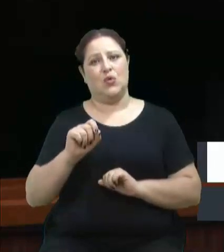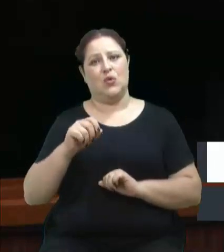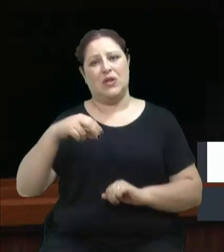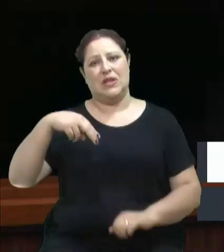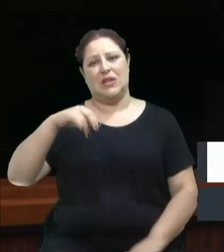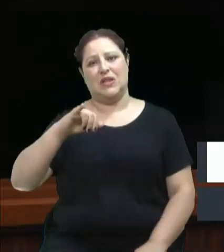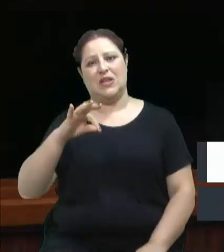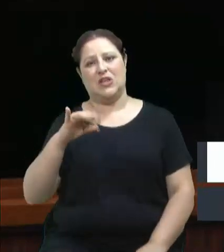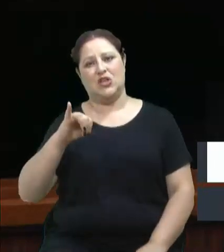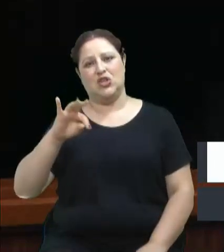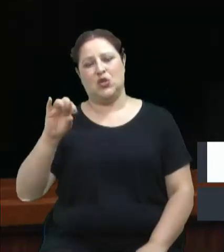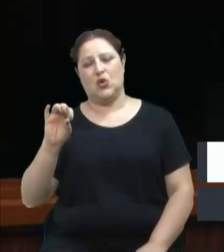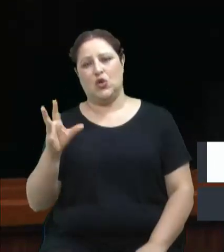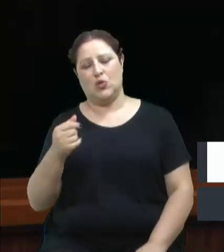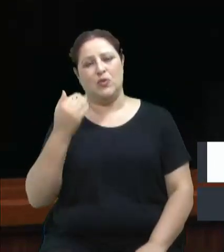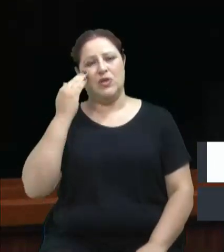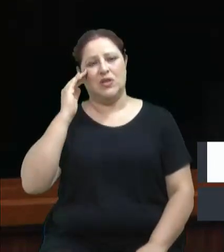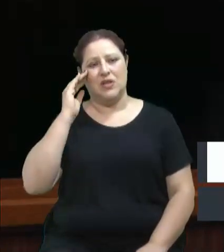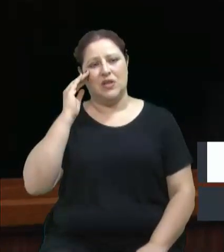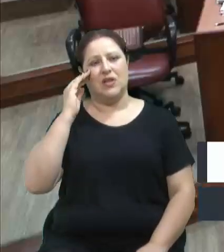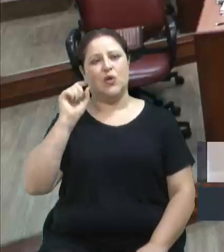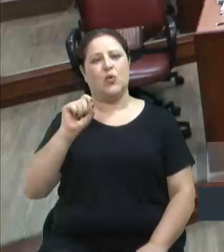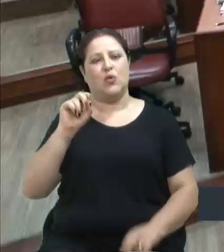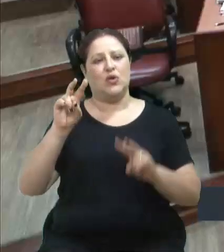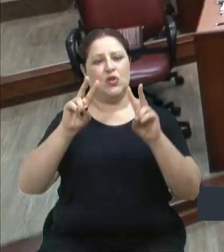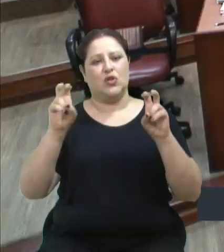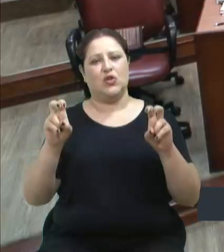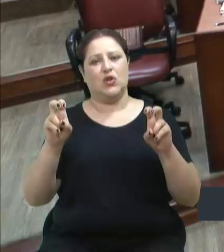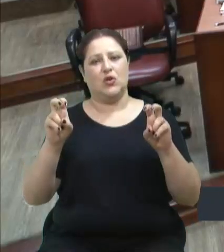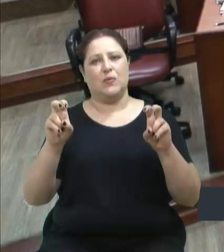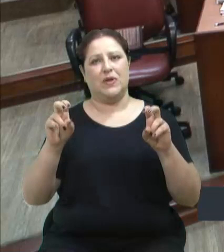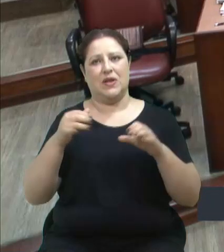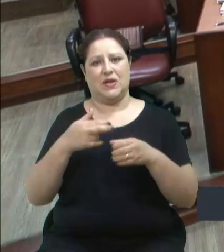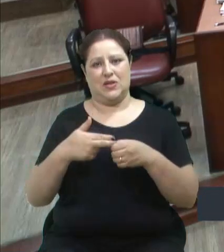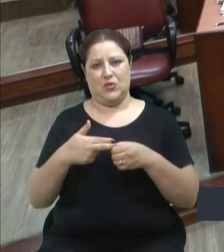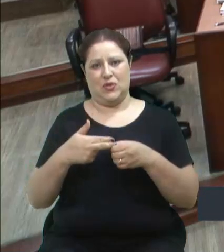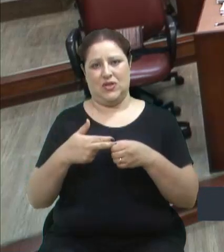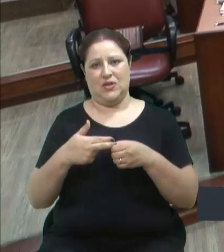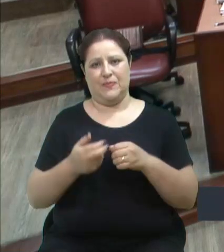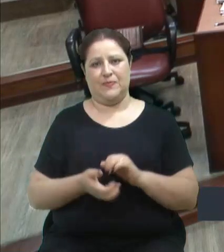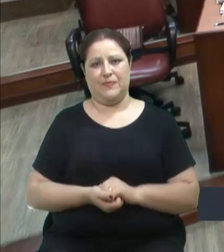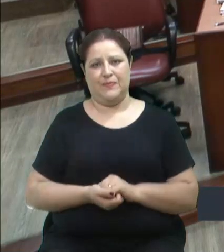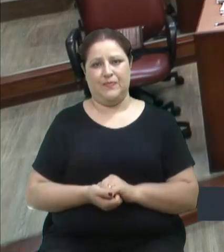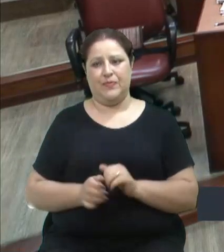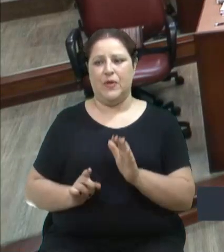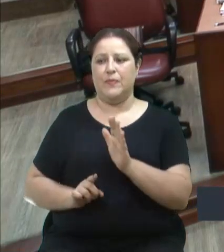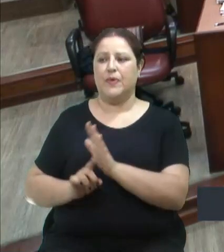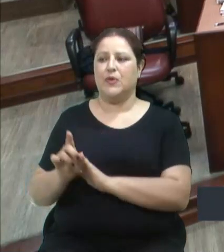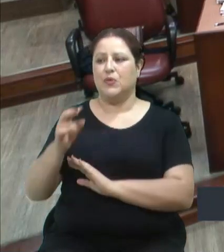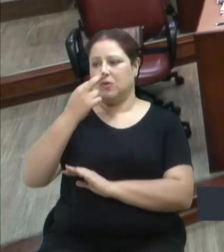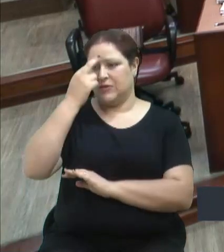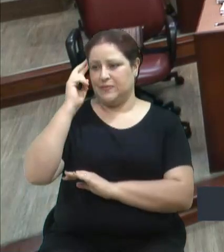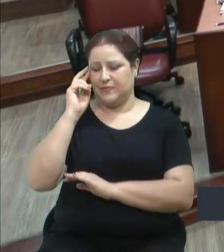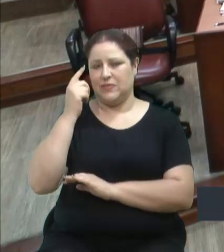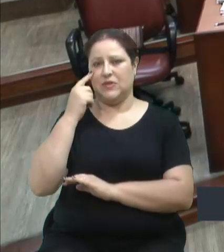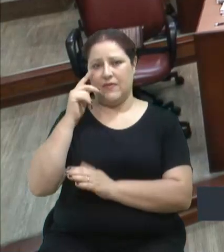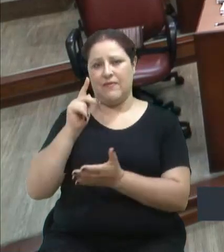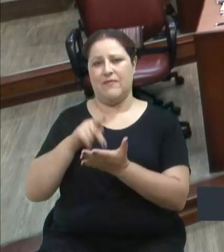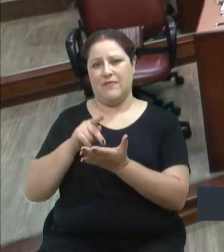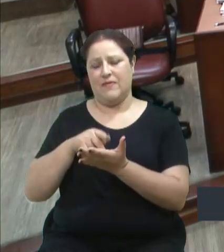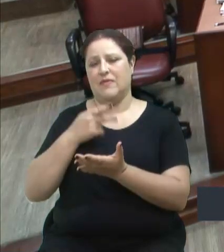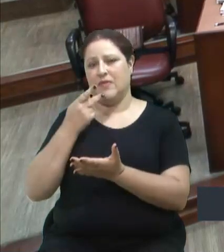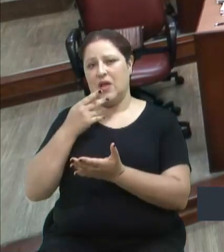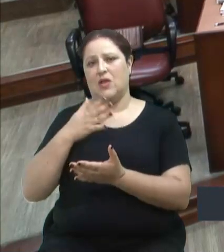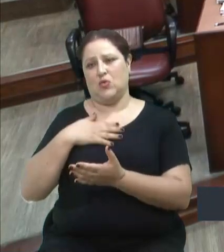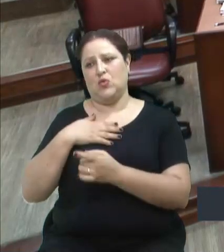nessa questão da gasolina. Sua parte, vereadora. Vereadora Rose, só uma pergunta, tá? Vamos ser bem sinceros, a senhora sabe o